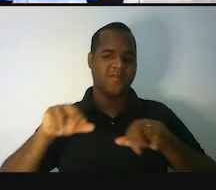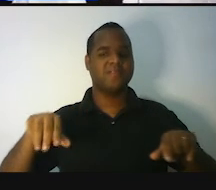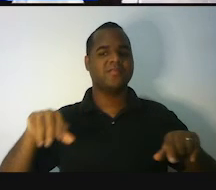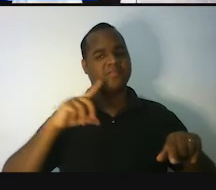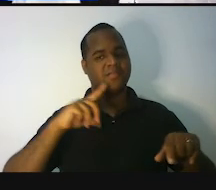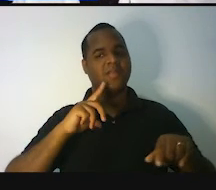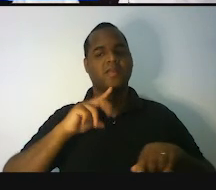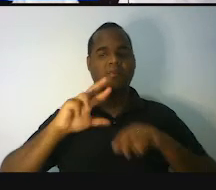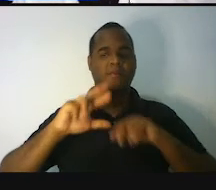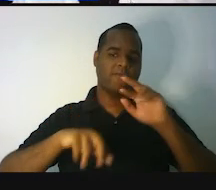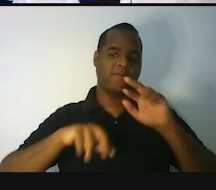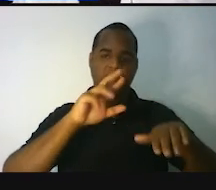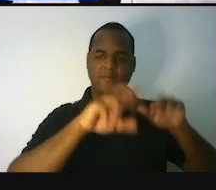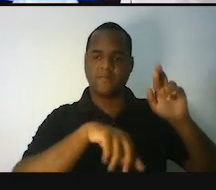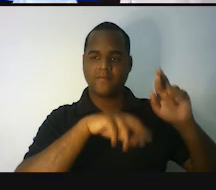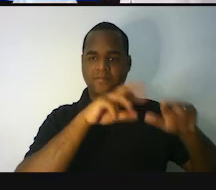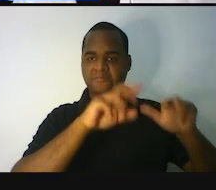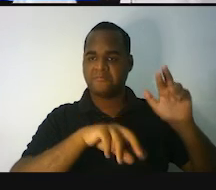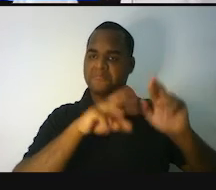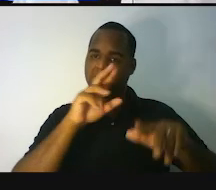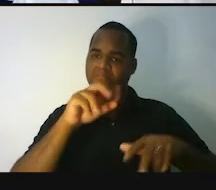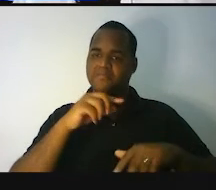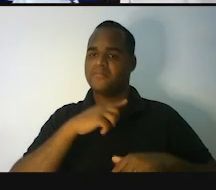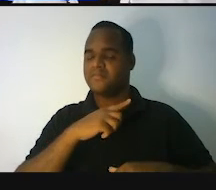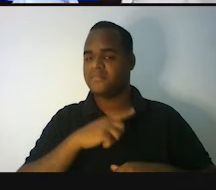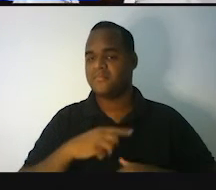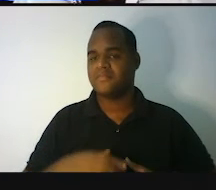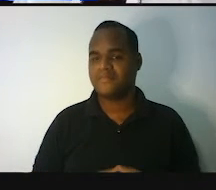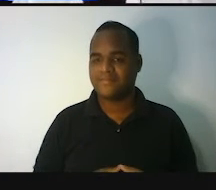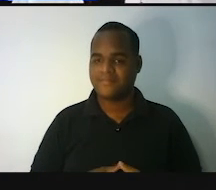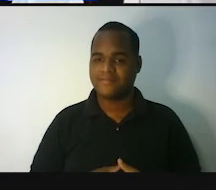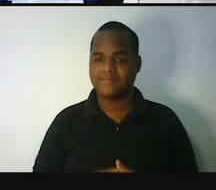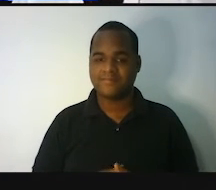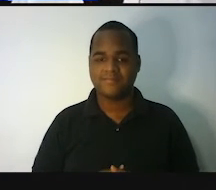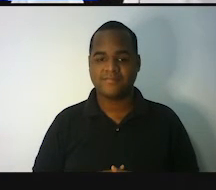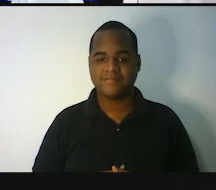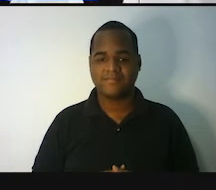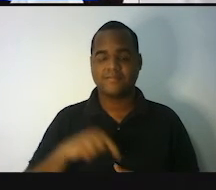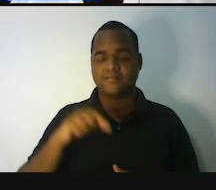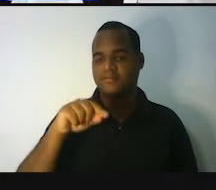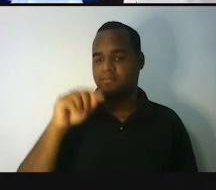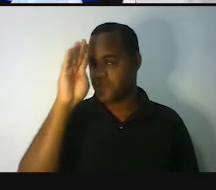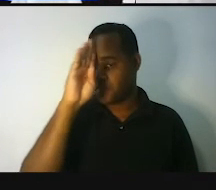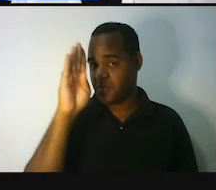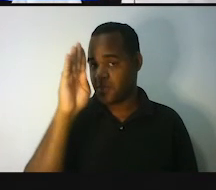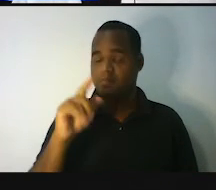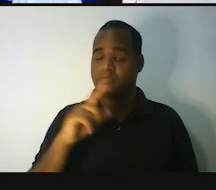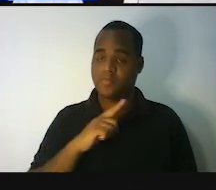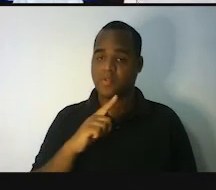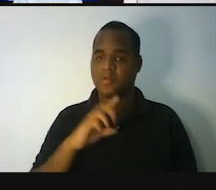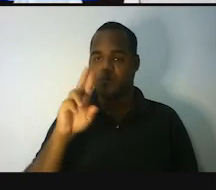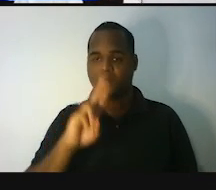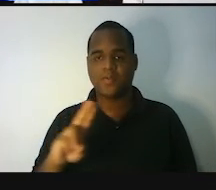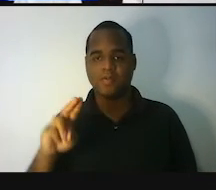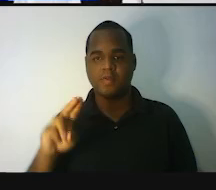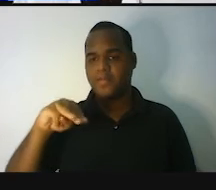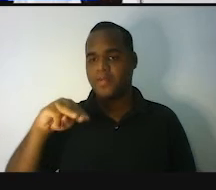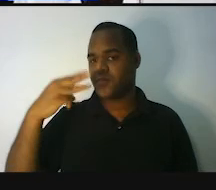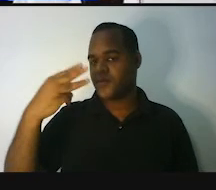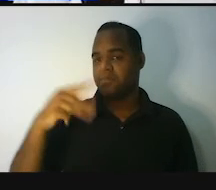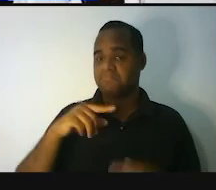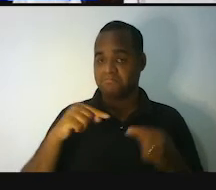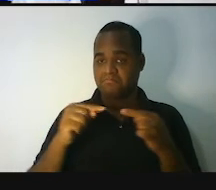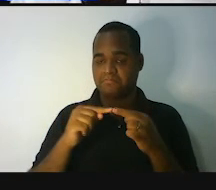outras coisas cúbicas. Tá bom? Que aqui no Brasil, aqui no Brasil a gente usa o metro